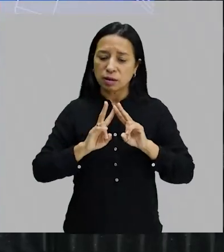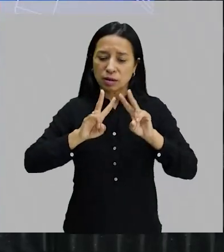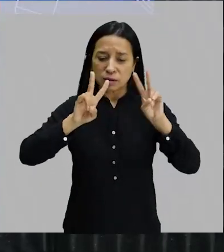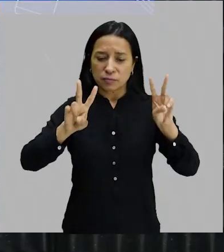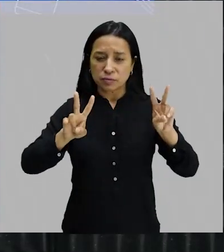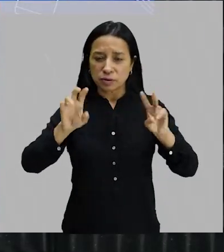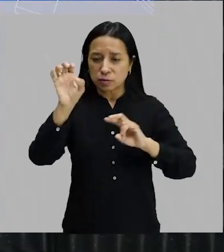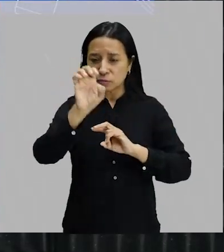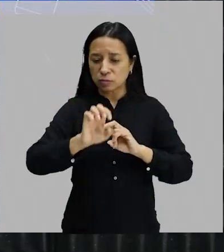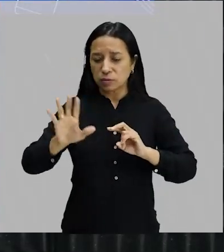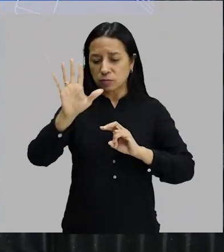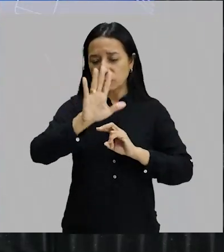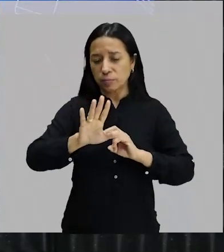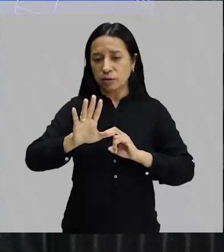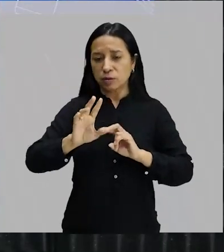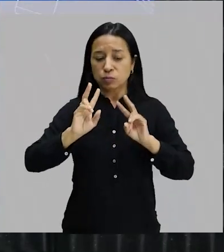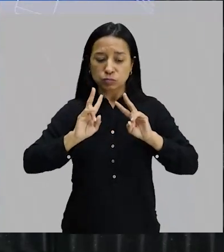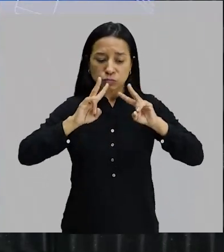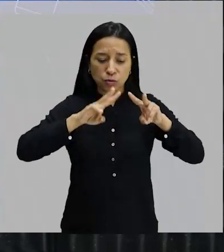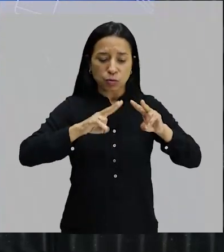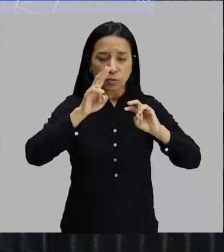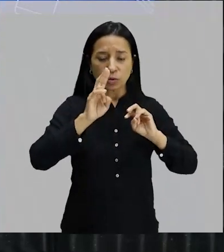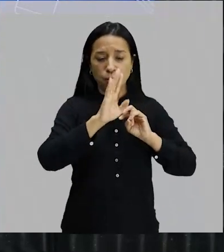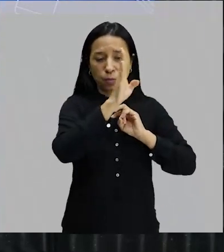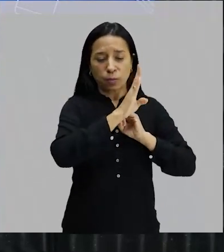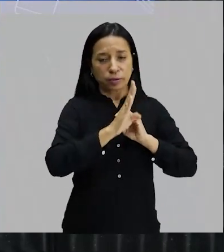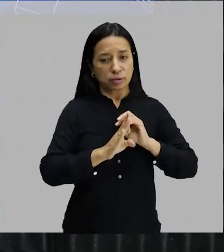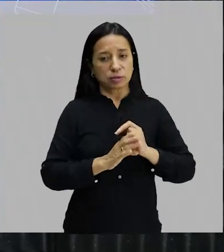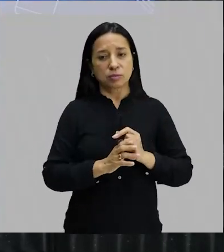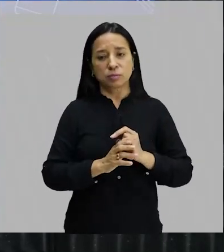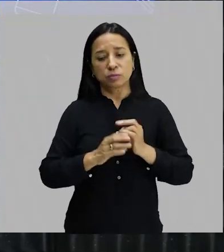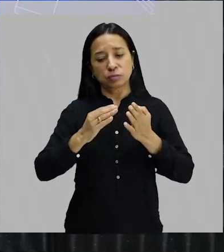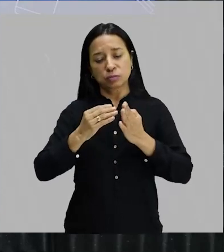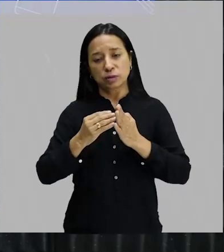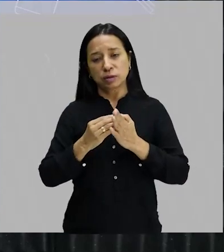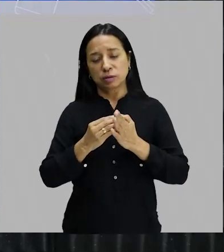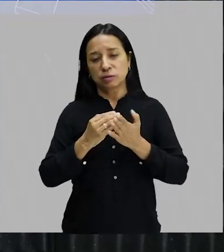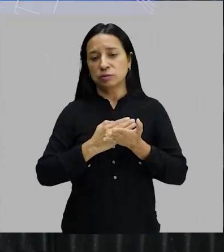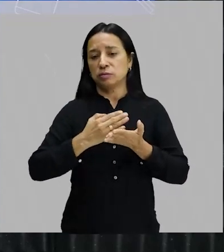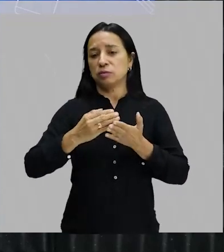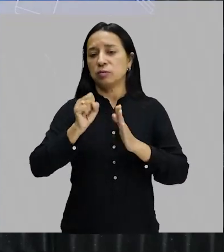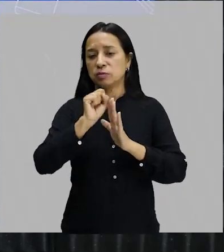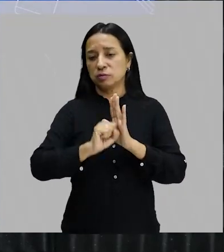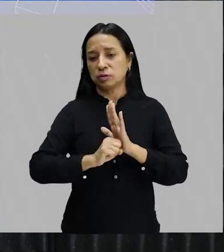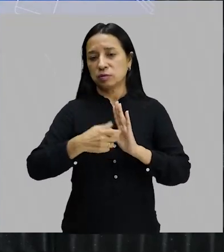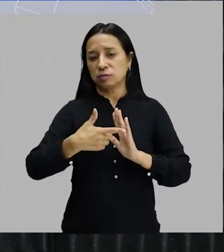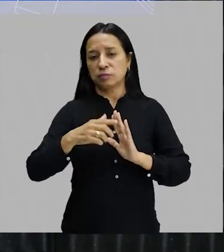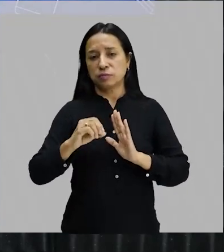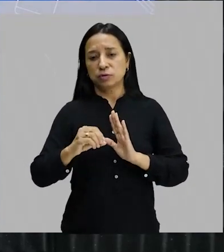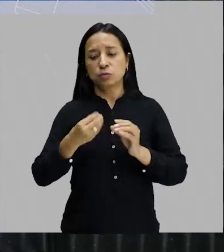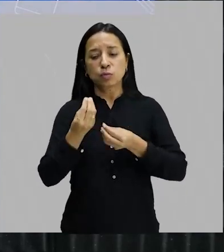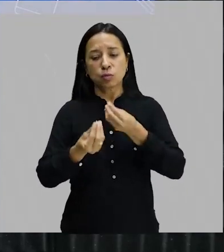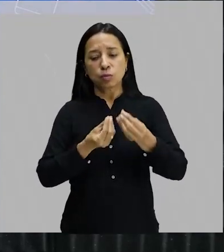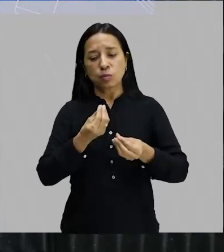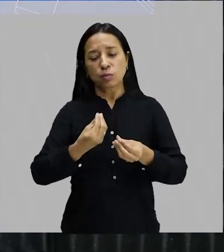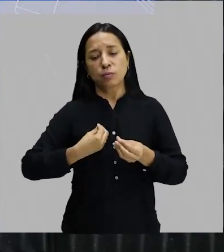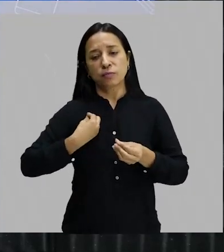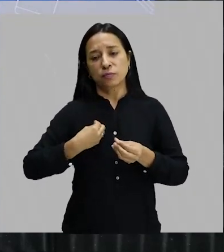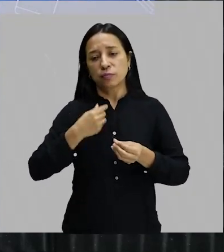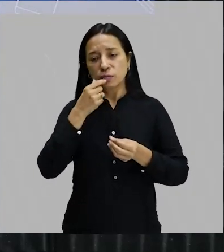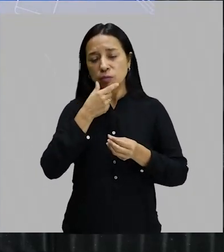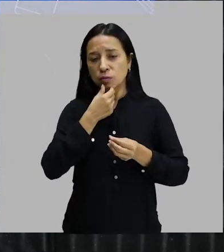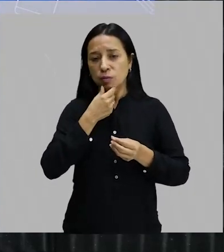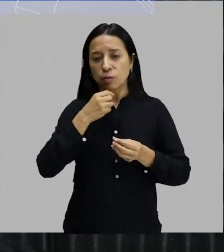da brasilidade. Está aqui a visão de um europeu no início do século XX sobre como ele vê o homem preto, trabalhador,